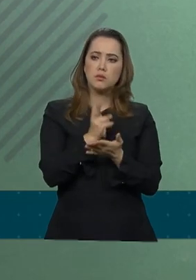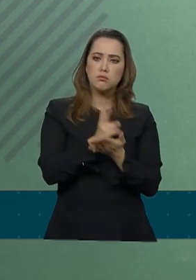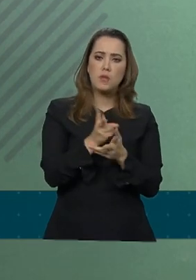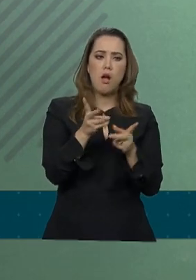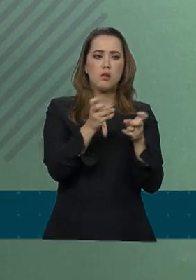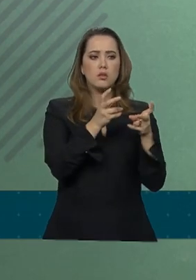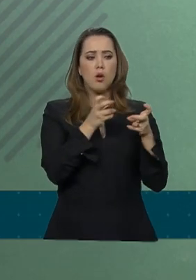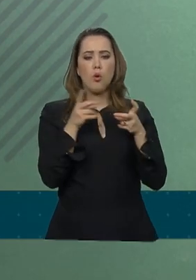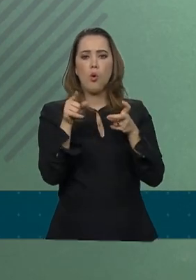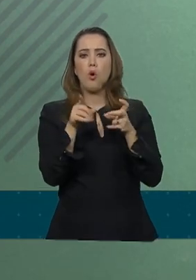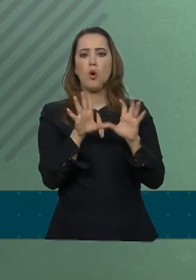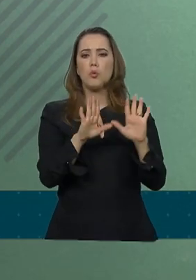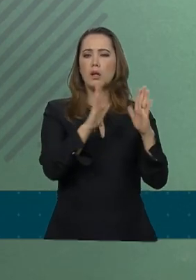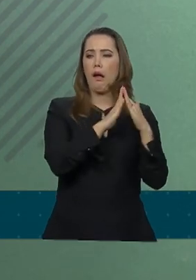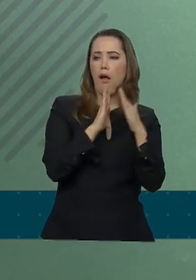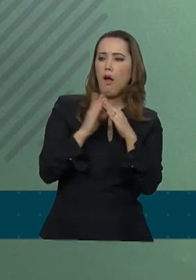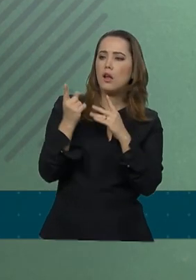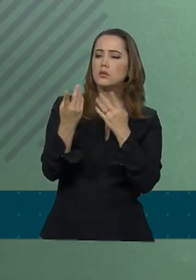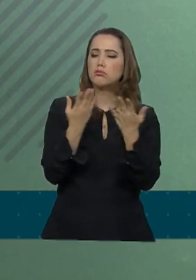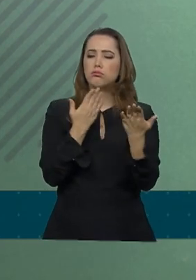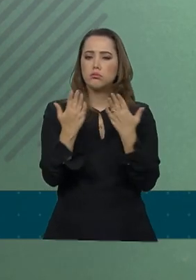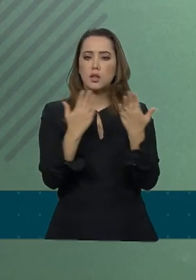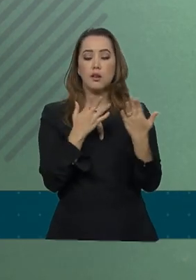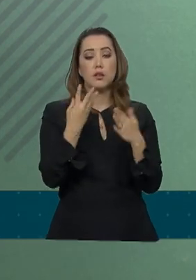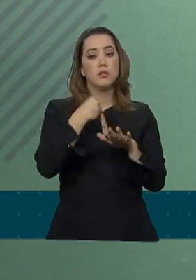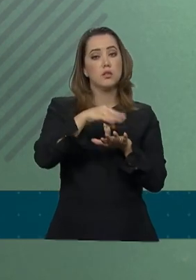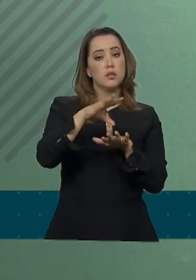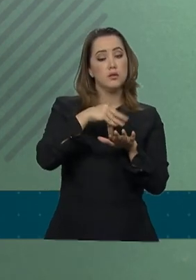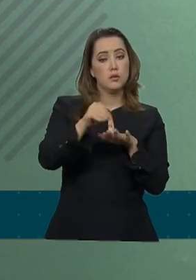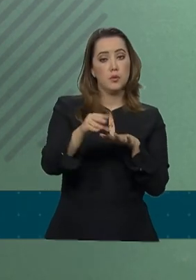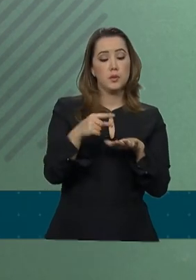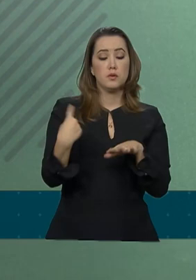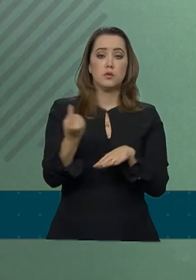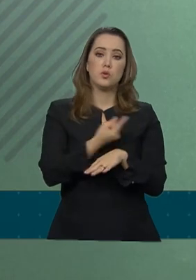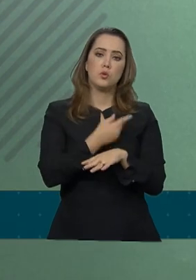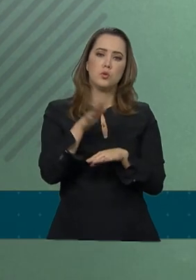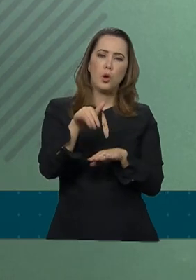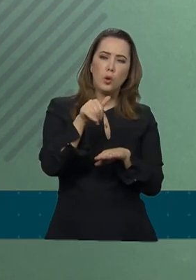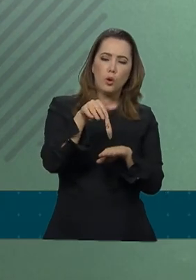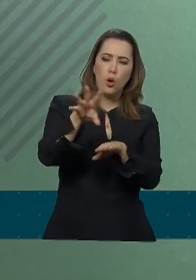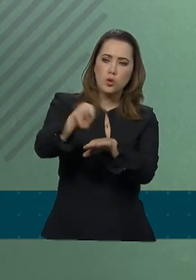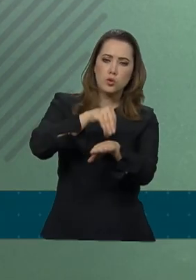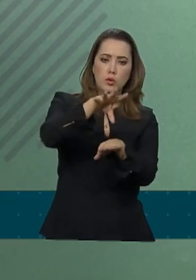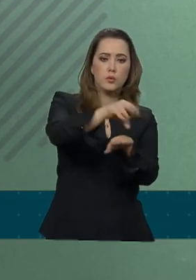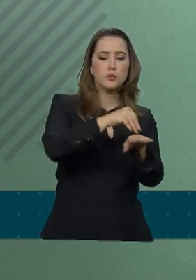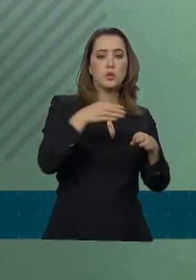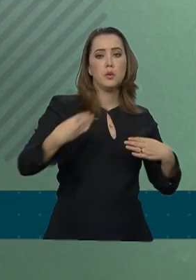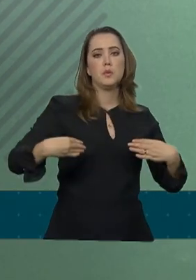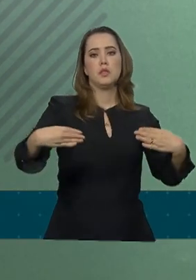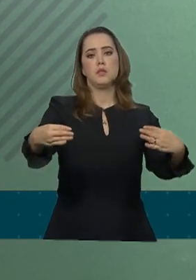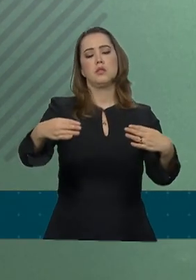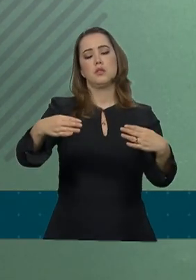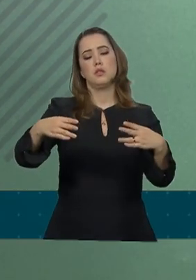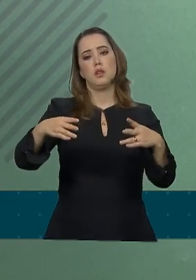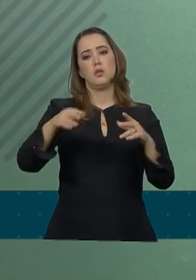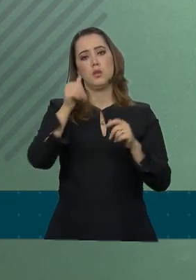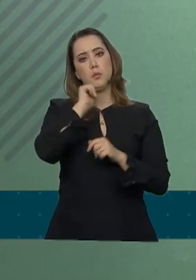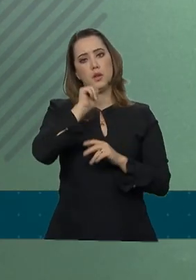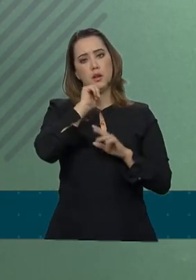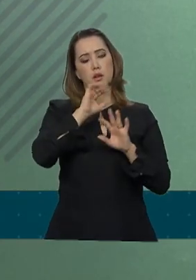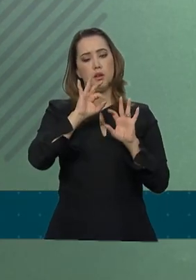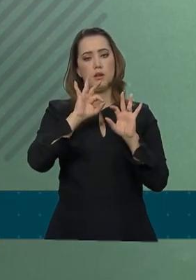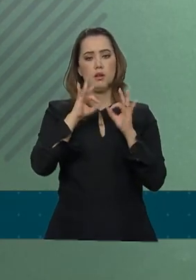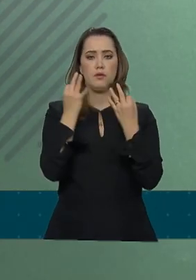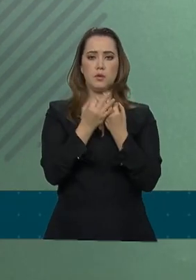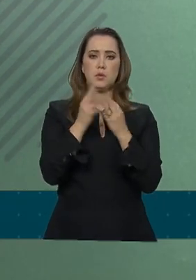socioeconômicas da população. Então, isso é uma informação que nós escolhemos no Ministério da Mulher, da Família e dos Direitos Humanos.